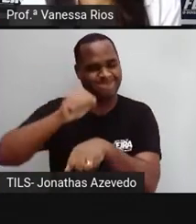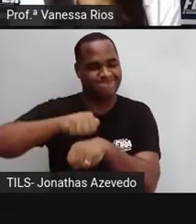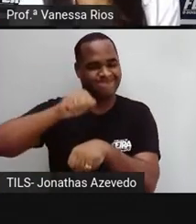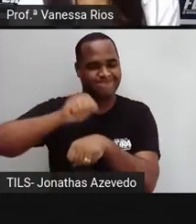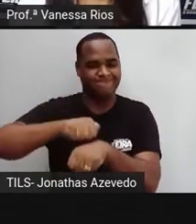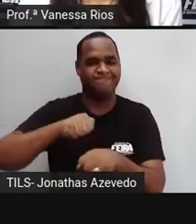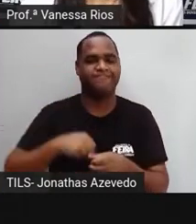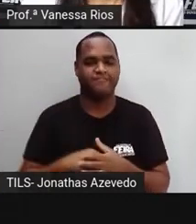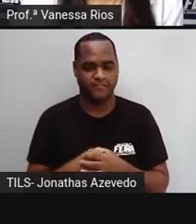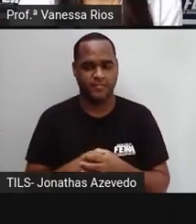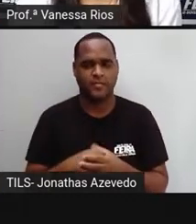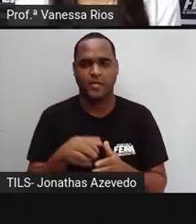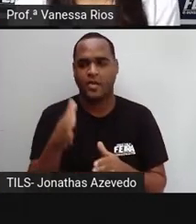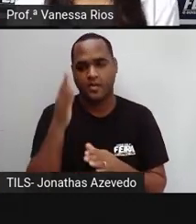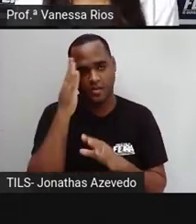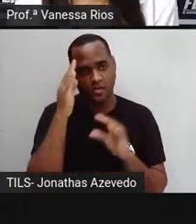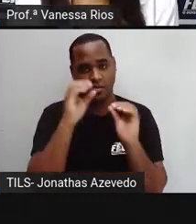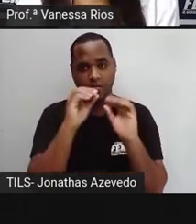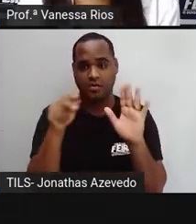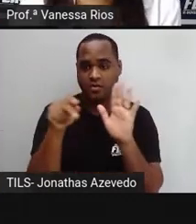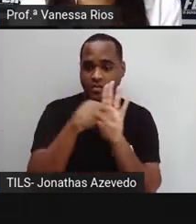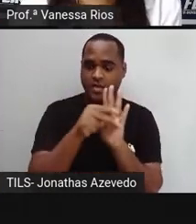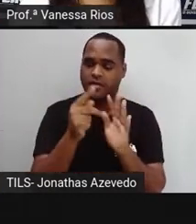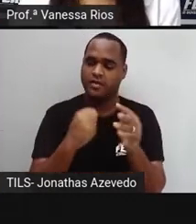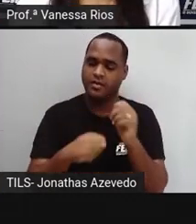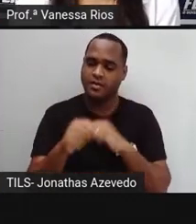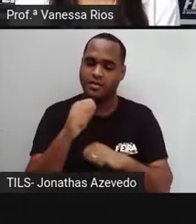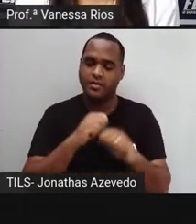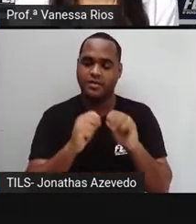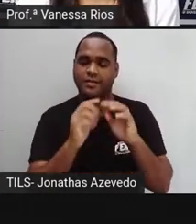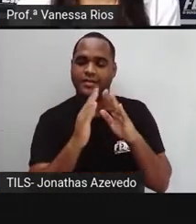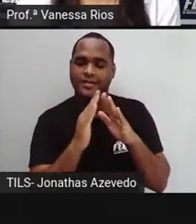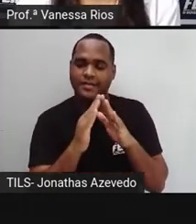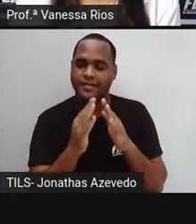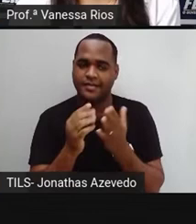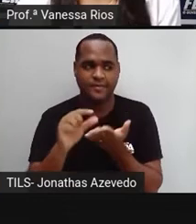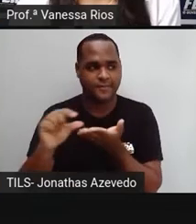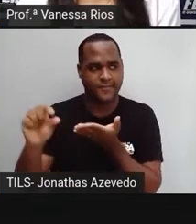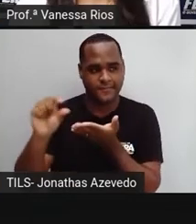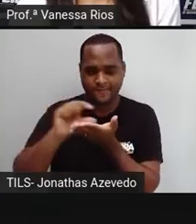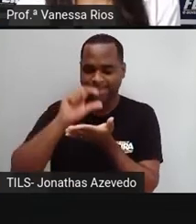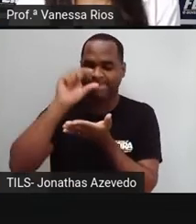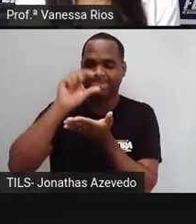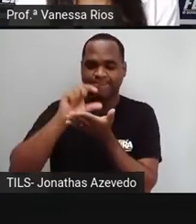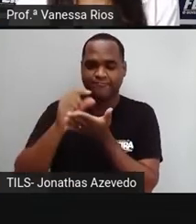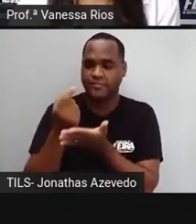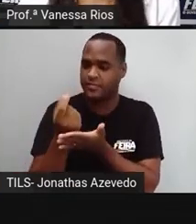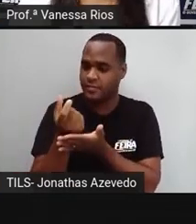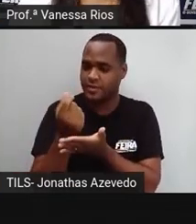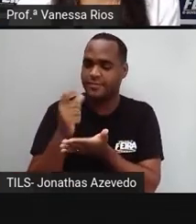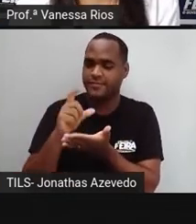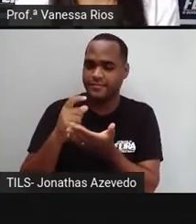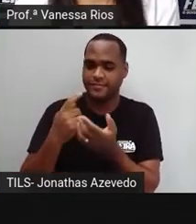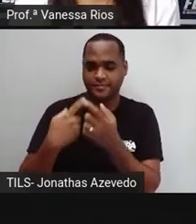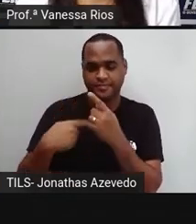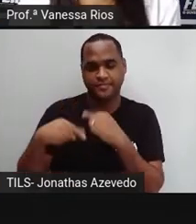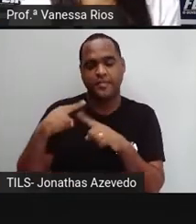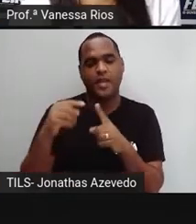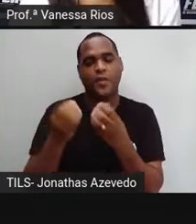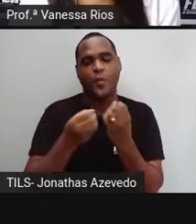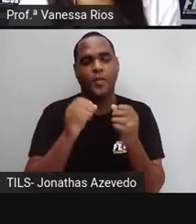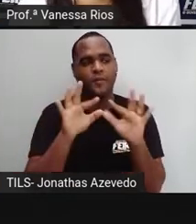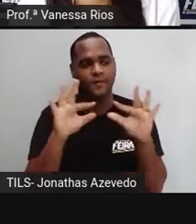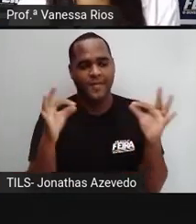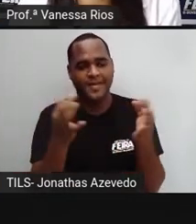entender que participar da economia da casa, participar da forma como a família ali